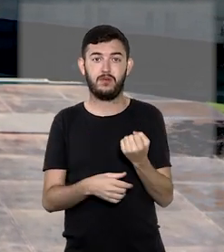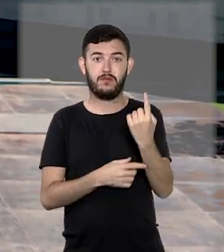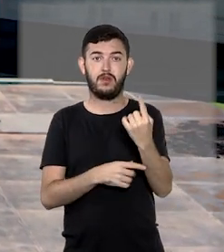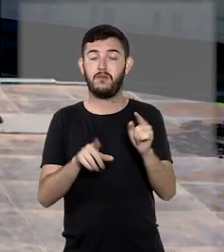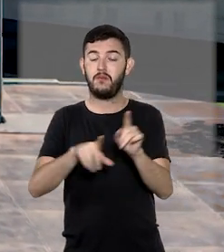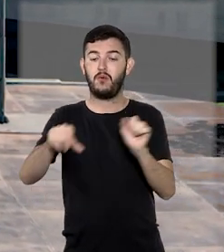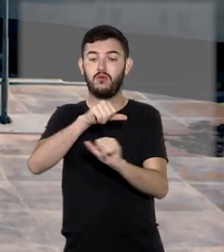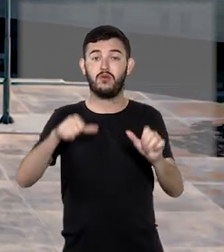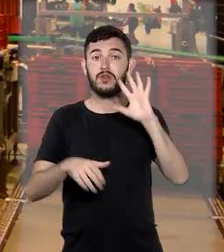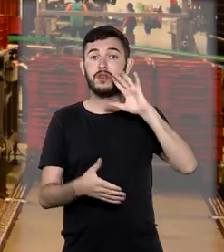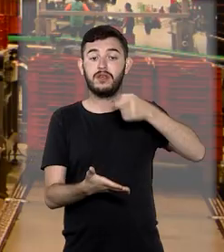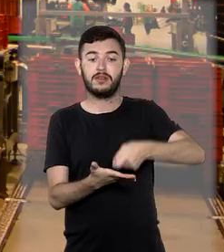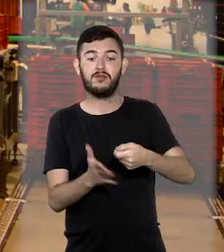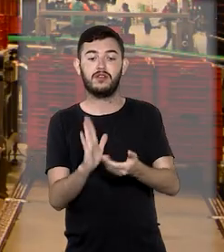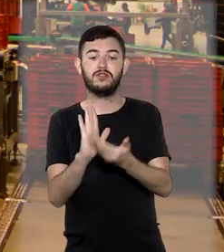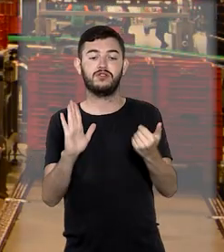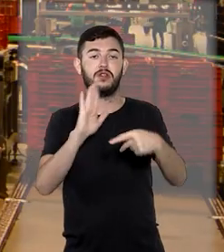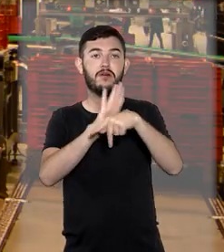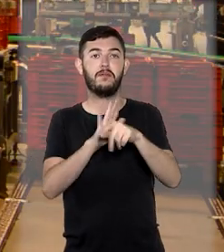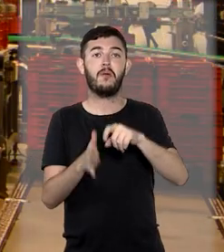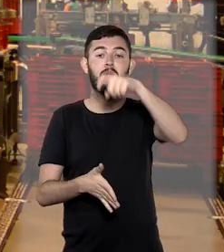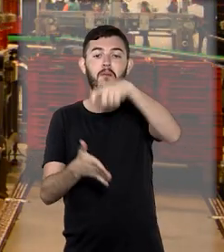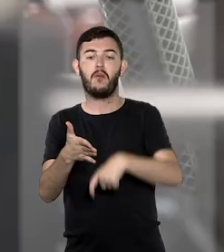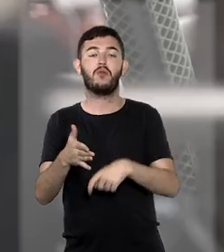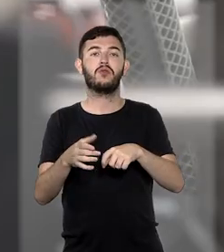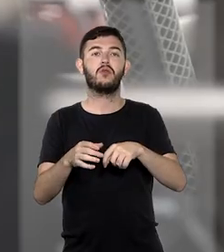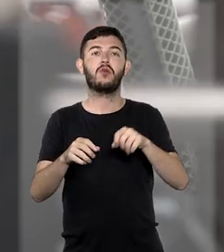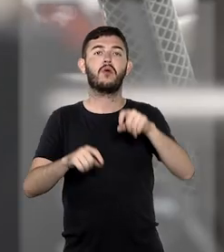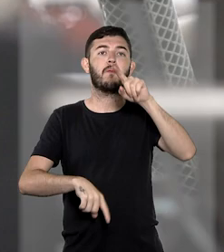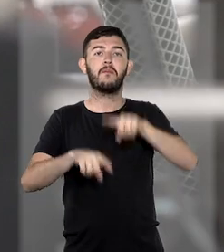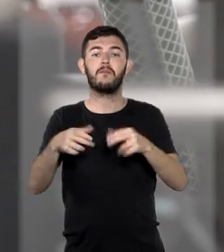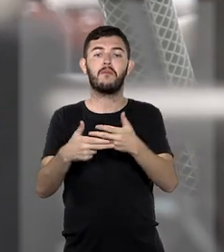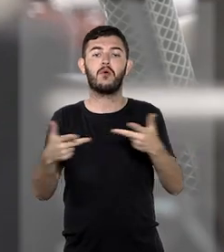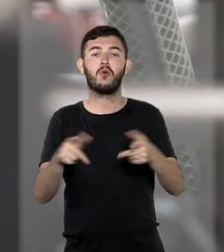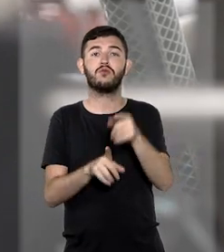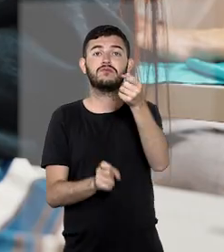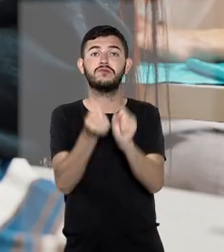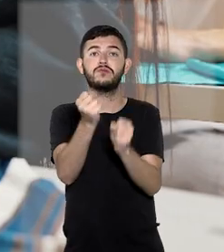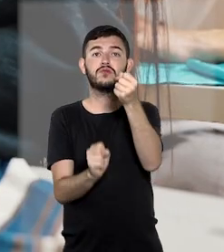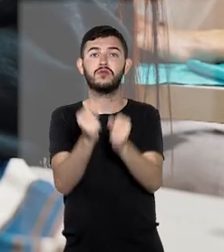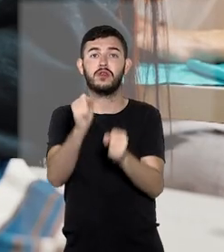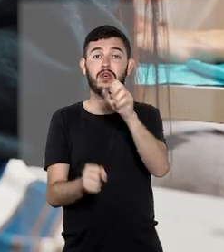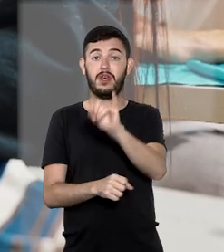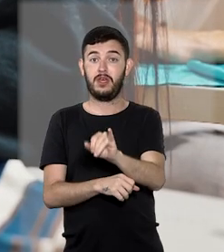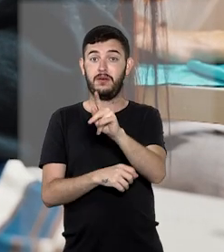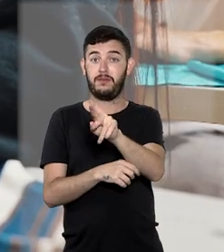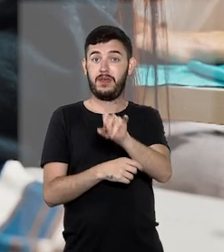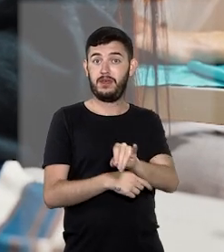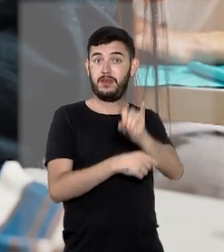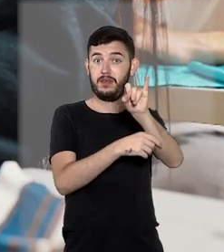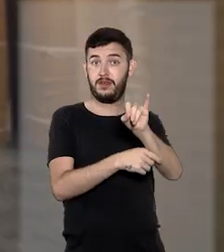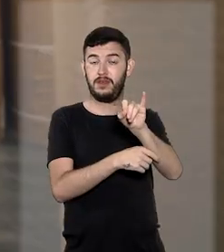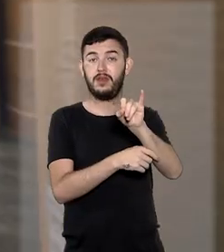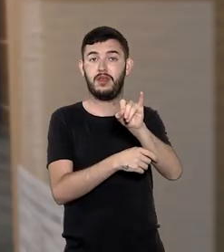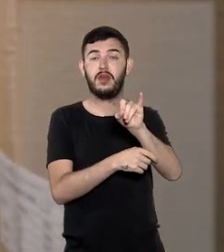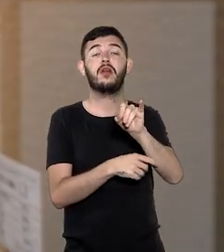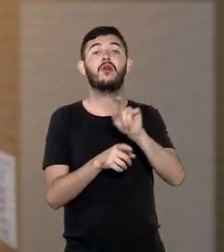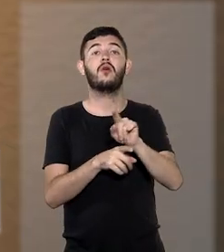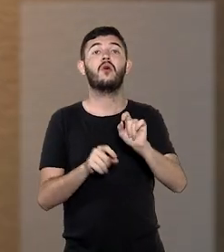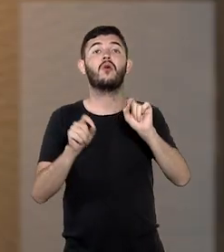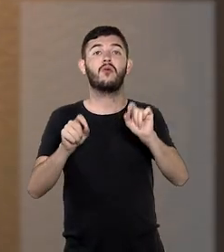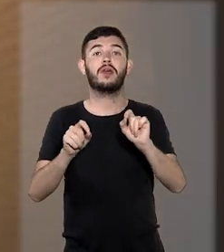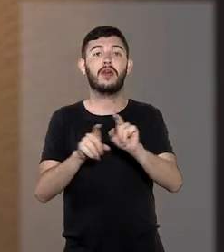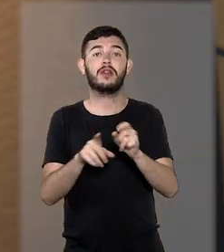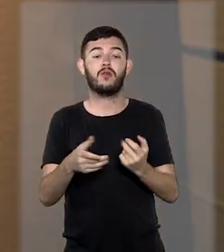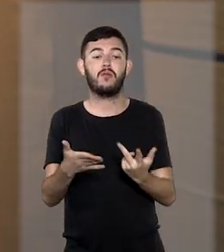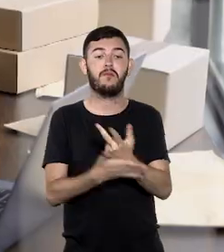STJ reverteu decisão que afastava a incidência do imposto sobre produtos industrializados, o IPI, na saída